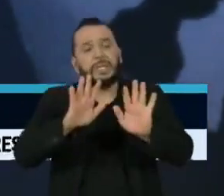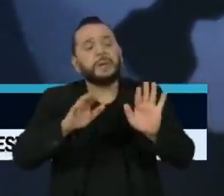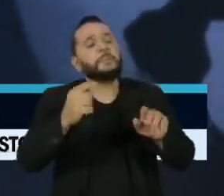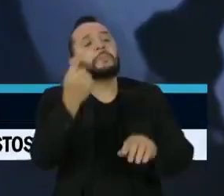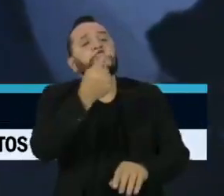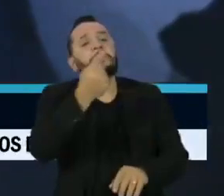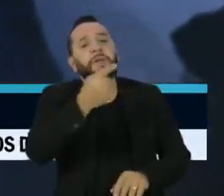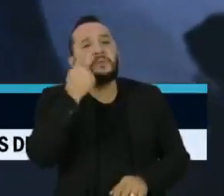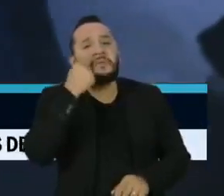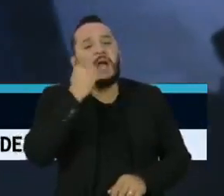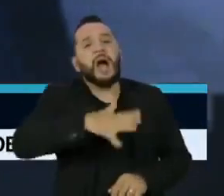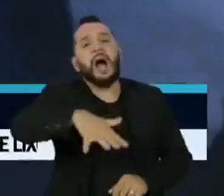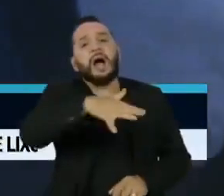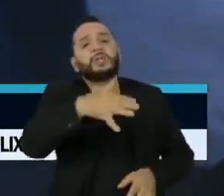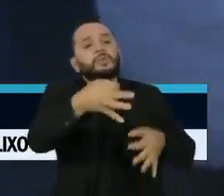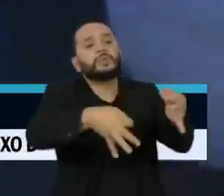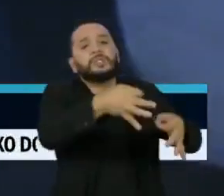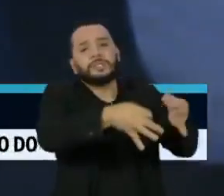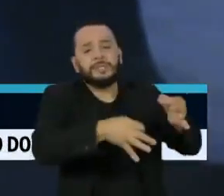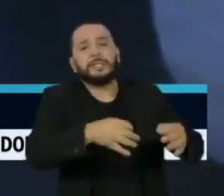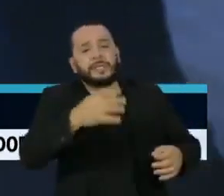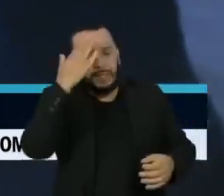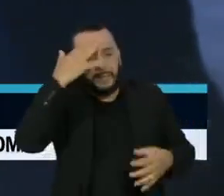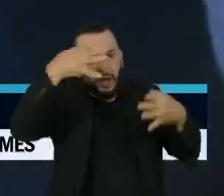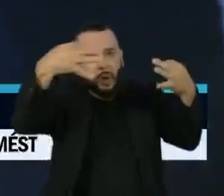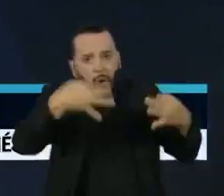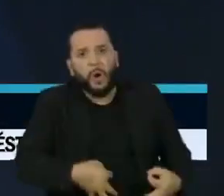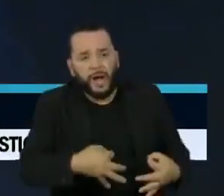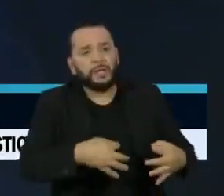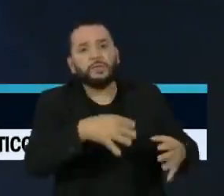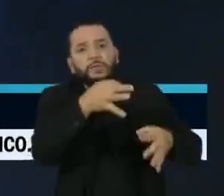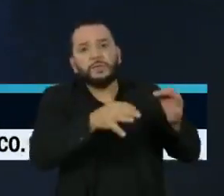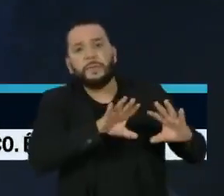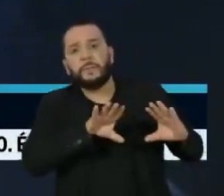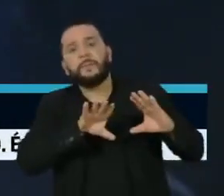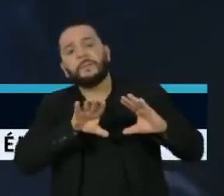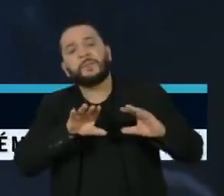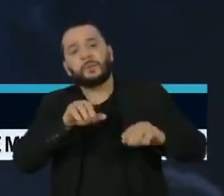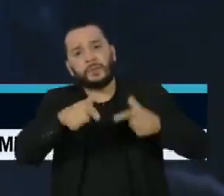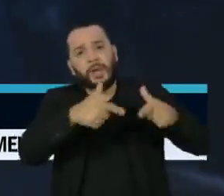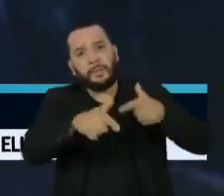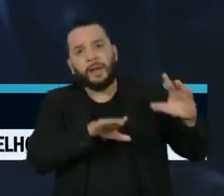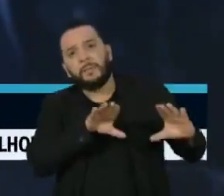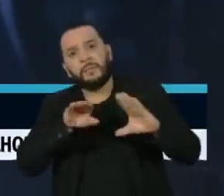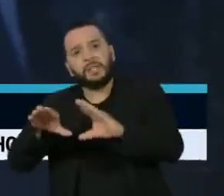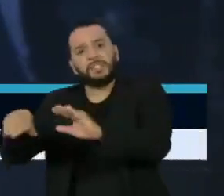uma consulta ao mundo jurídico para saber se é correta a interferência de um juiz do trabalho na gestão da Palmares.